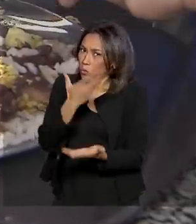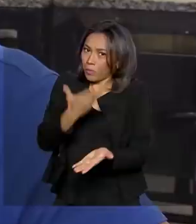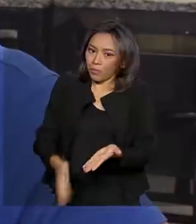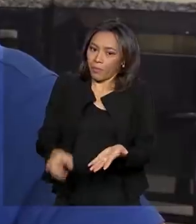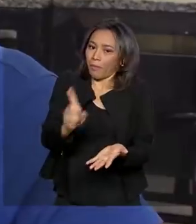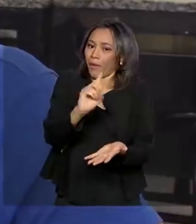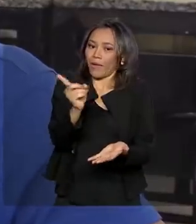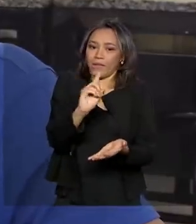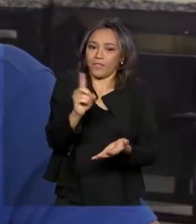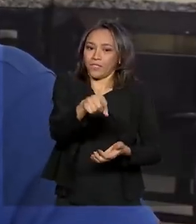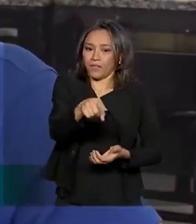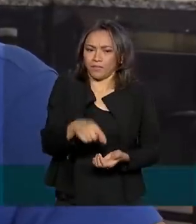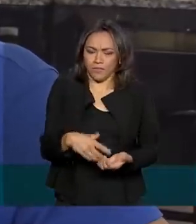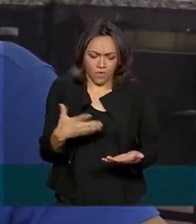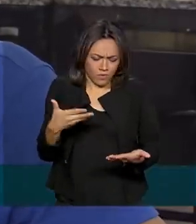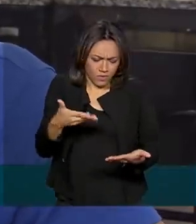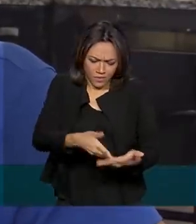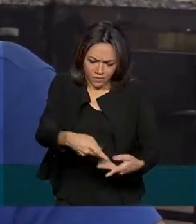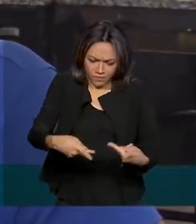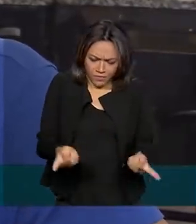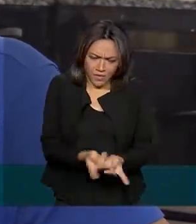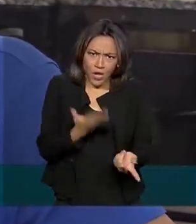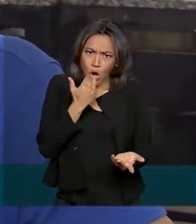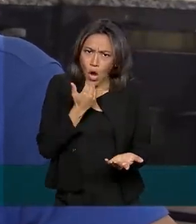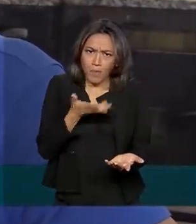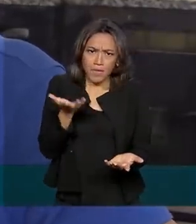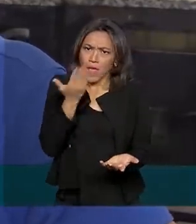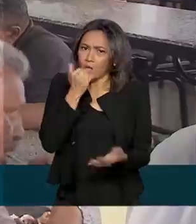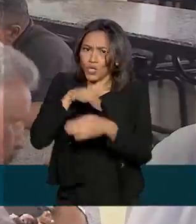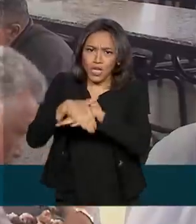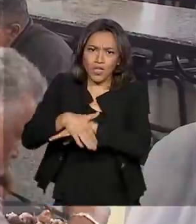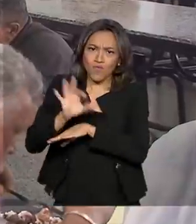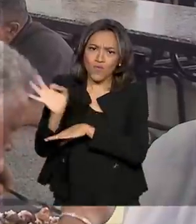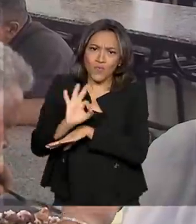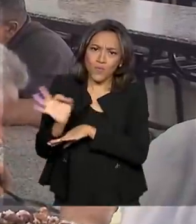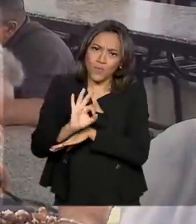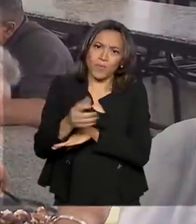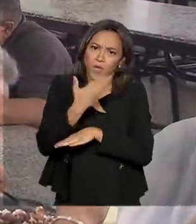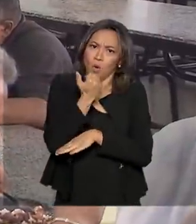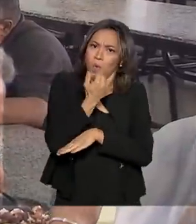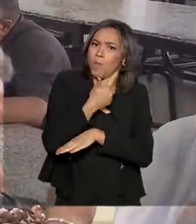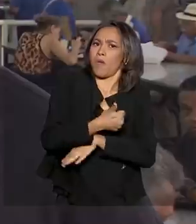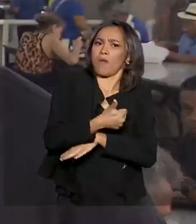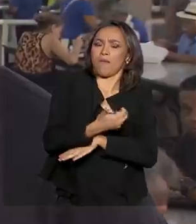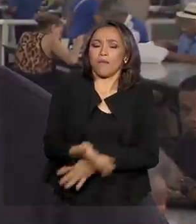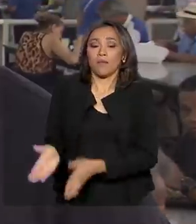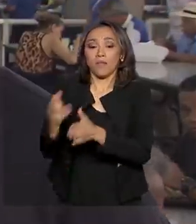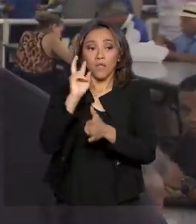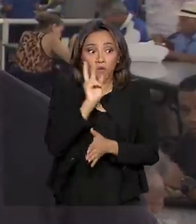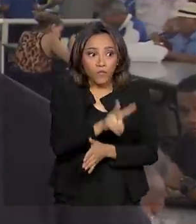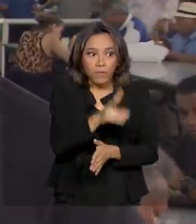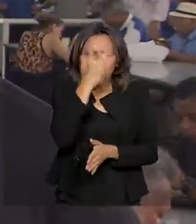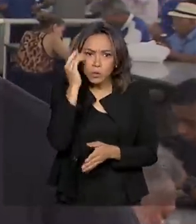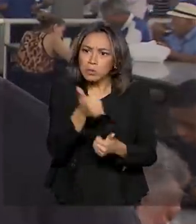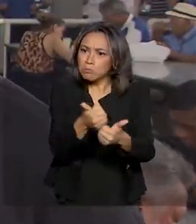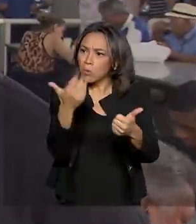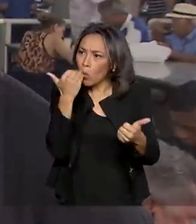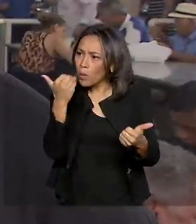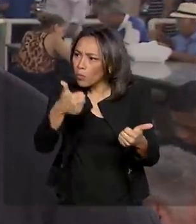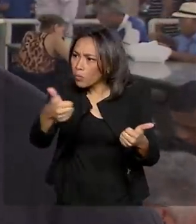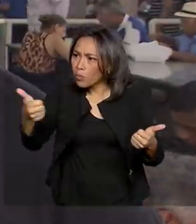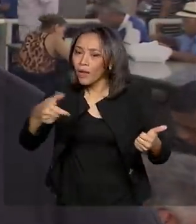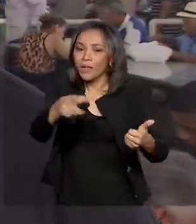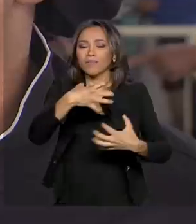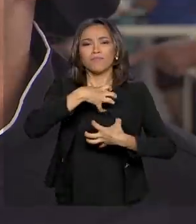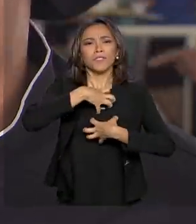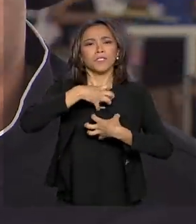nada. Um prato desse aqui, você nem janta, porque você comeu bem. Ver tanta gente se alimentar é a realização do chefe, que